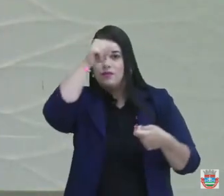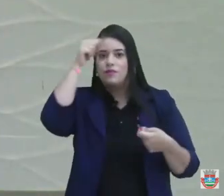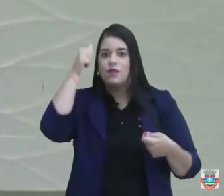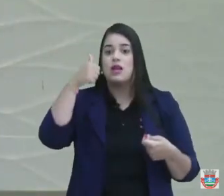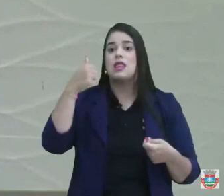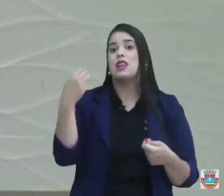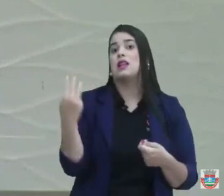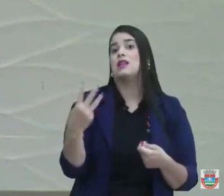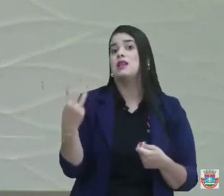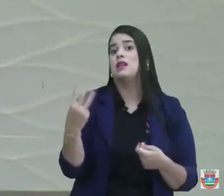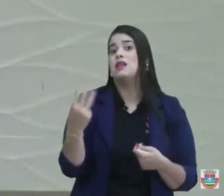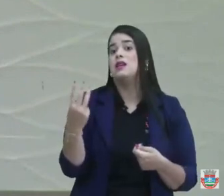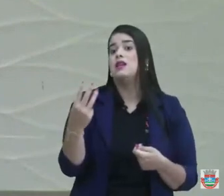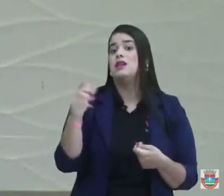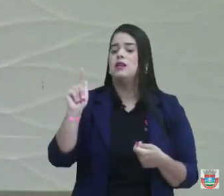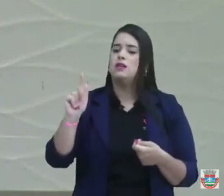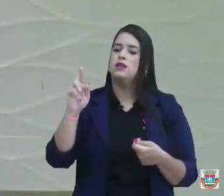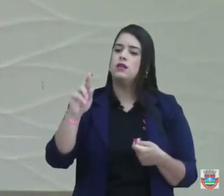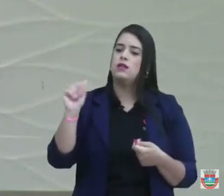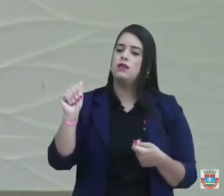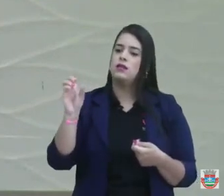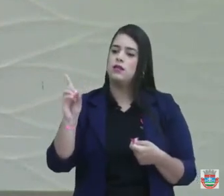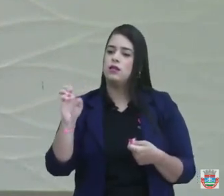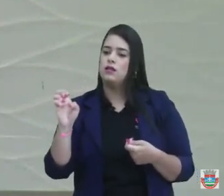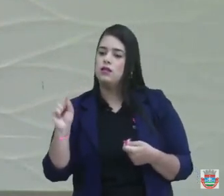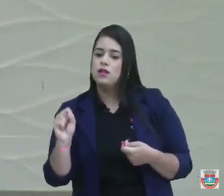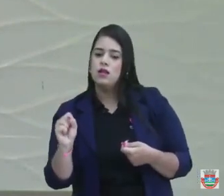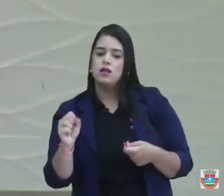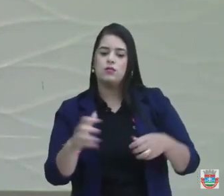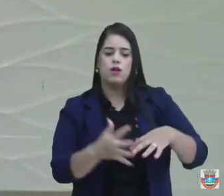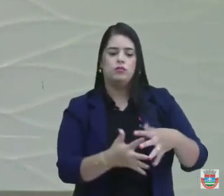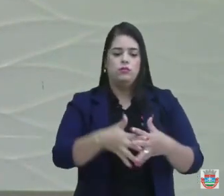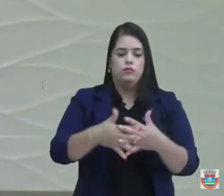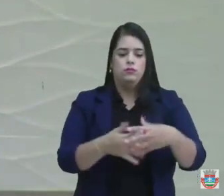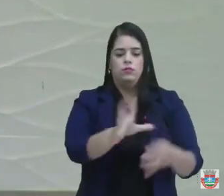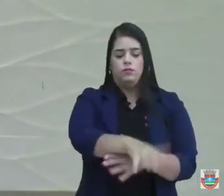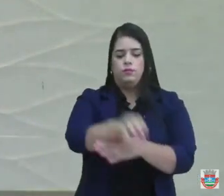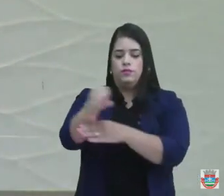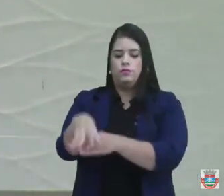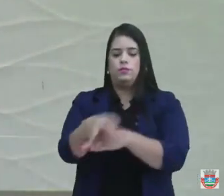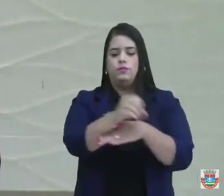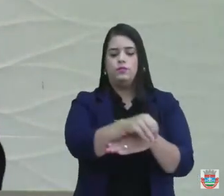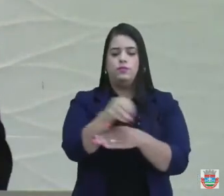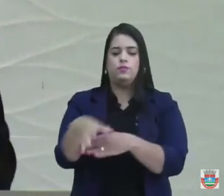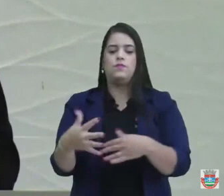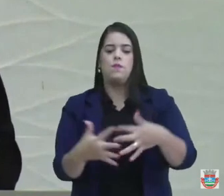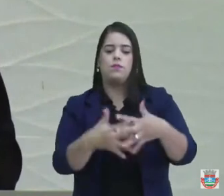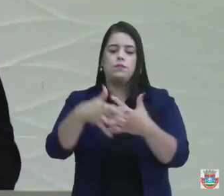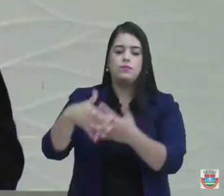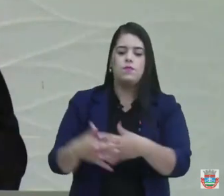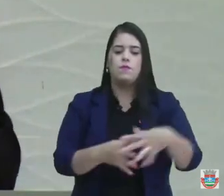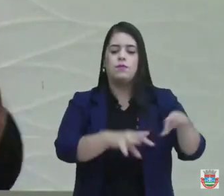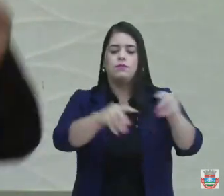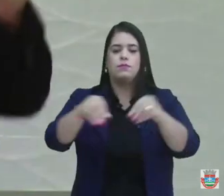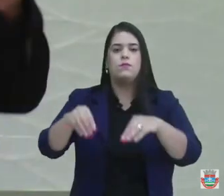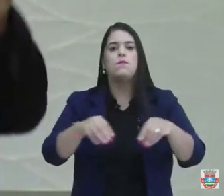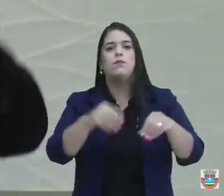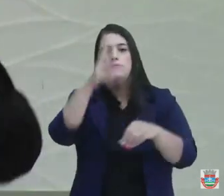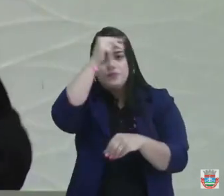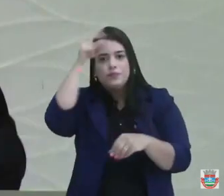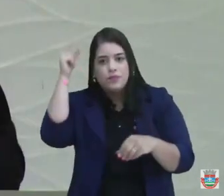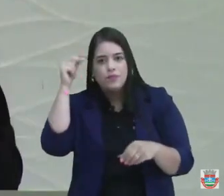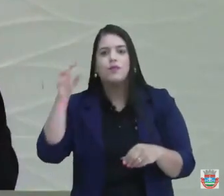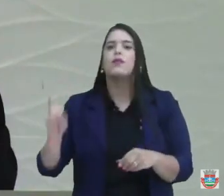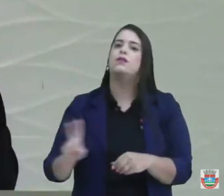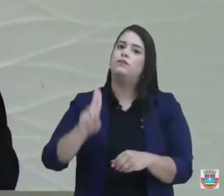três grades para a nação de terra dos pequenos produtores. Está aí o prefeito usando. Foi através desse vereador